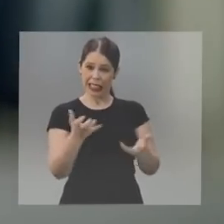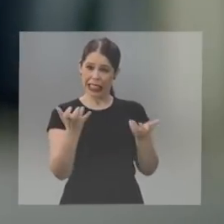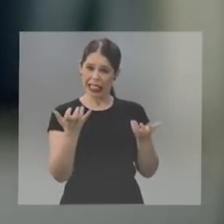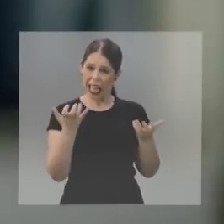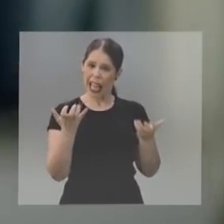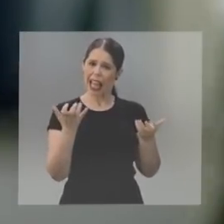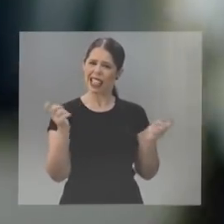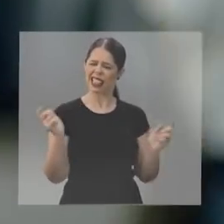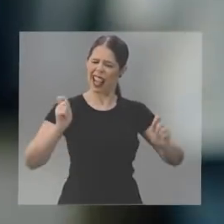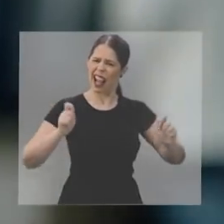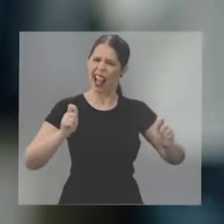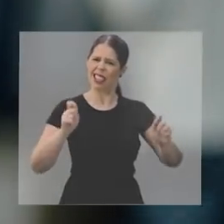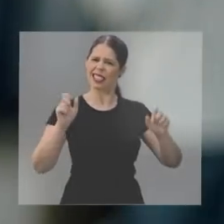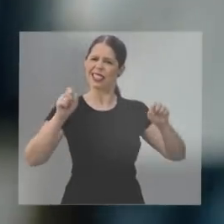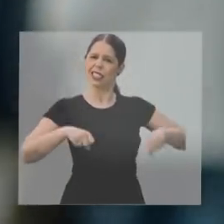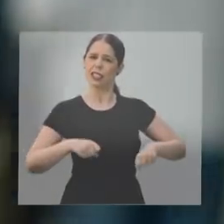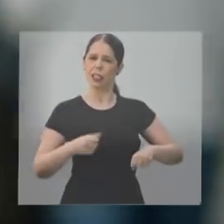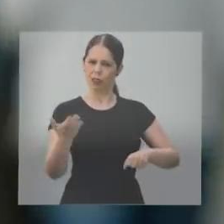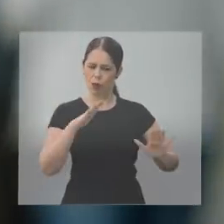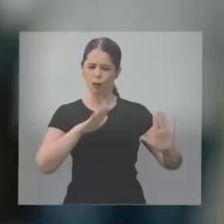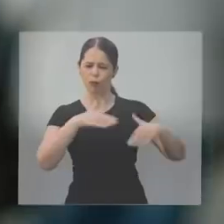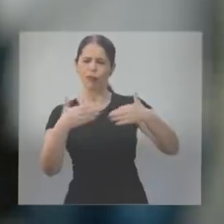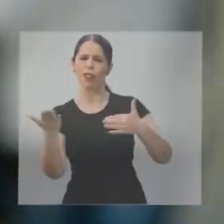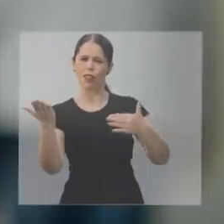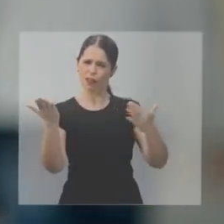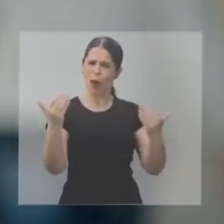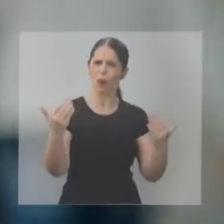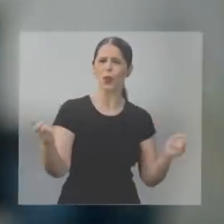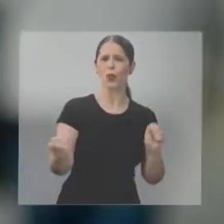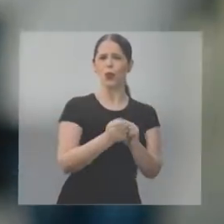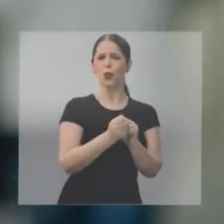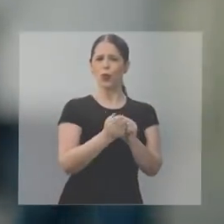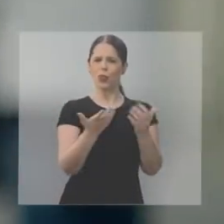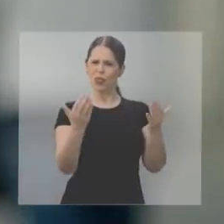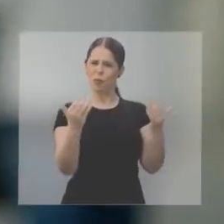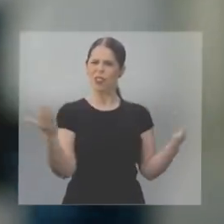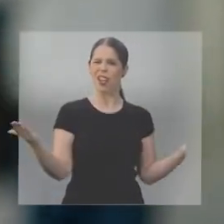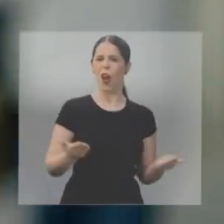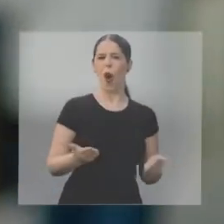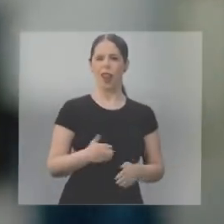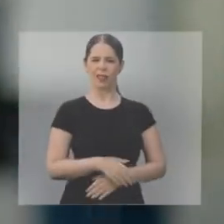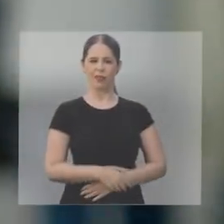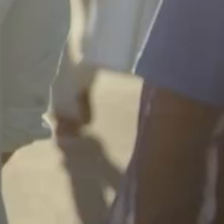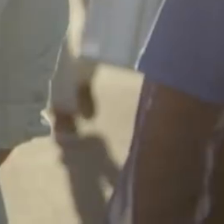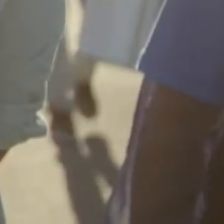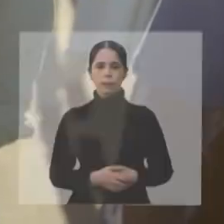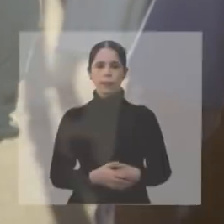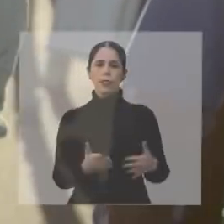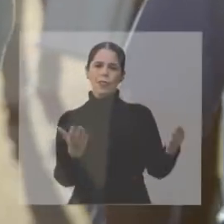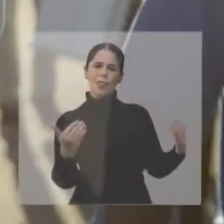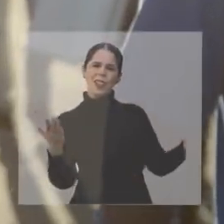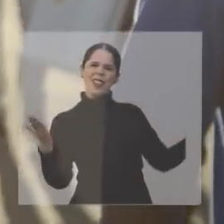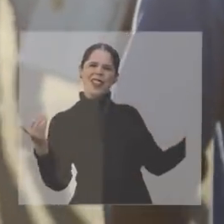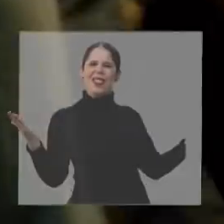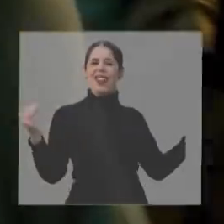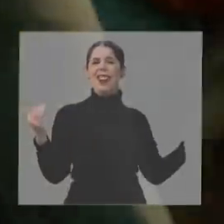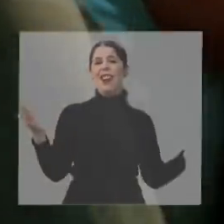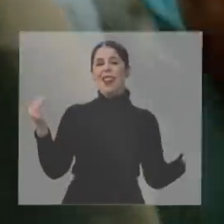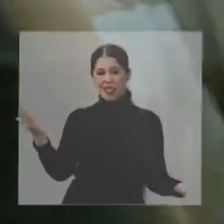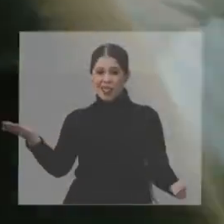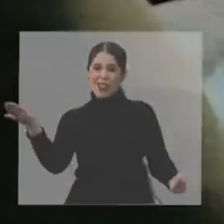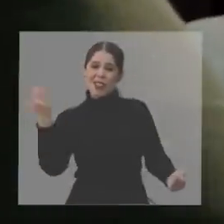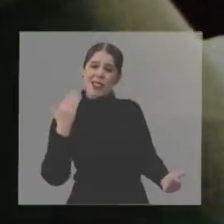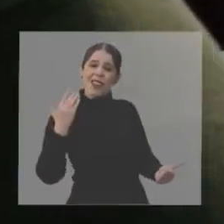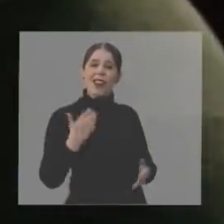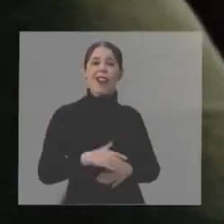em nós. Quando a gente quer, a gente faz. Vamos em frente, vamos juntos, vamos agora. Vamos, vamos,